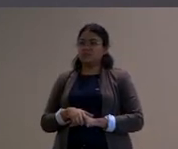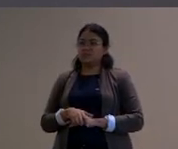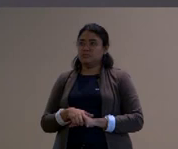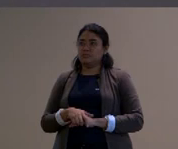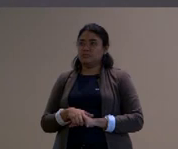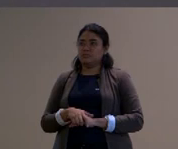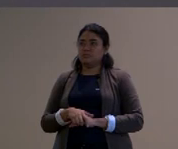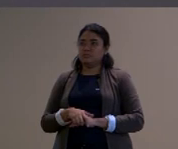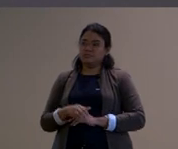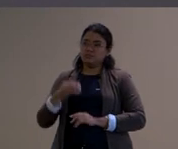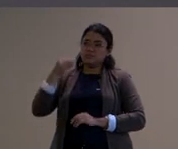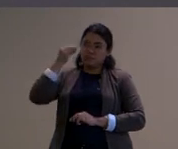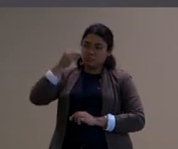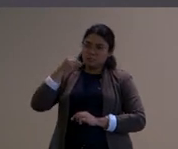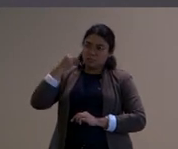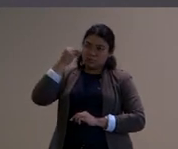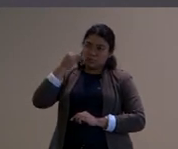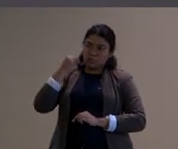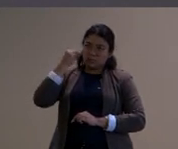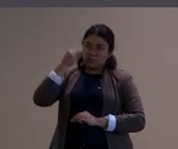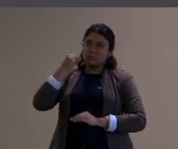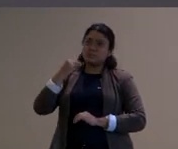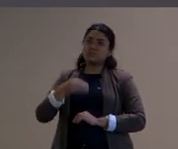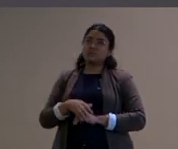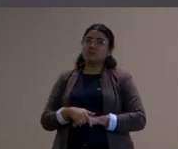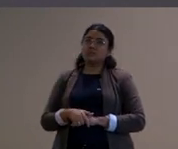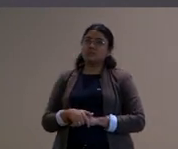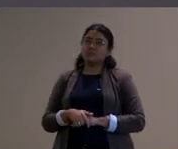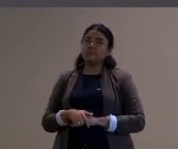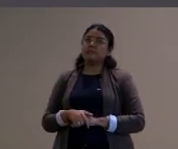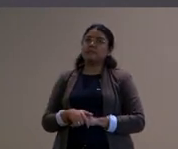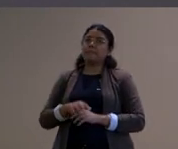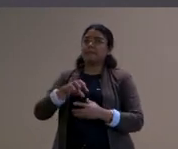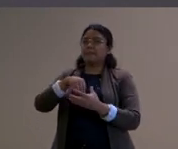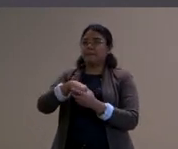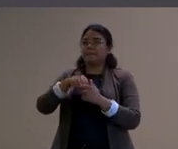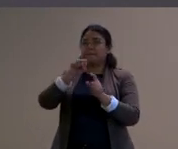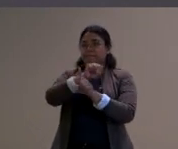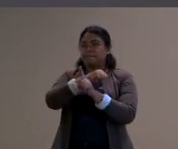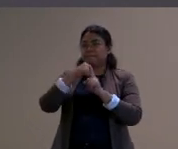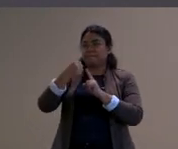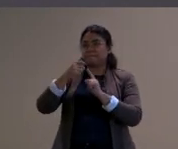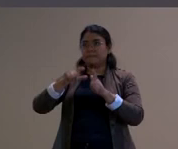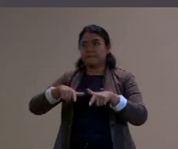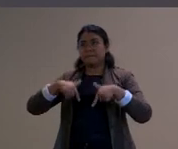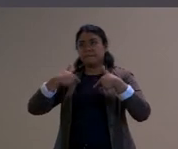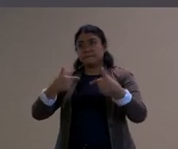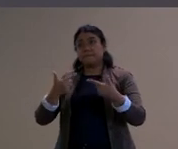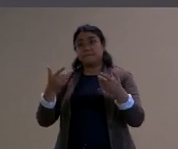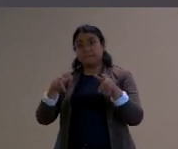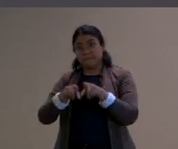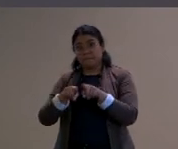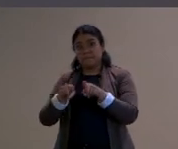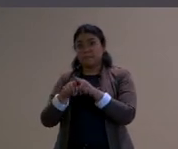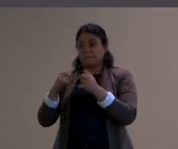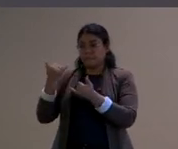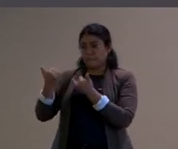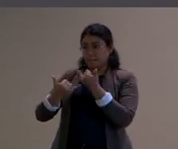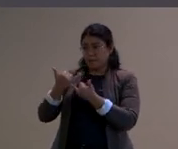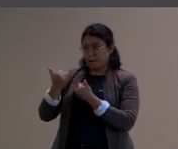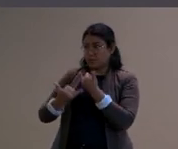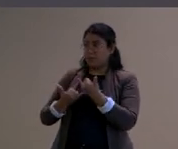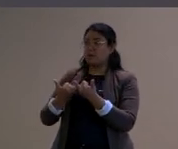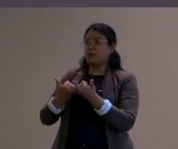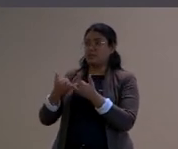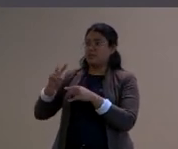como uma atividade social como é também a brincadeira que depois espero